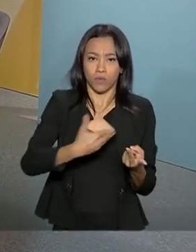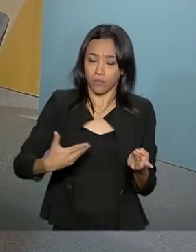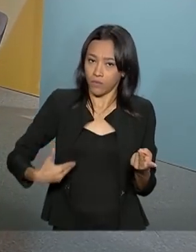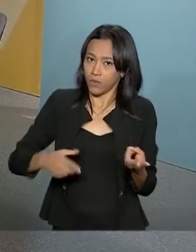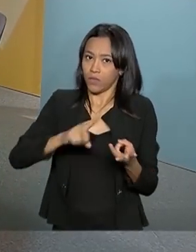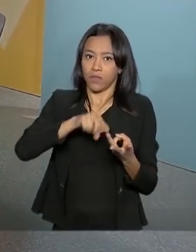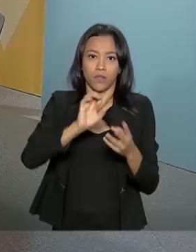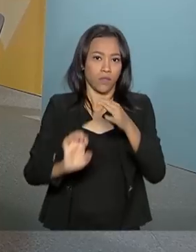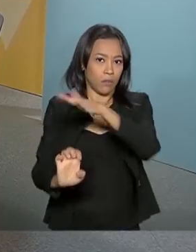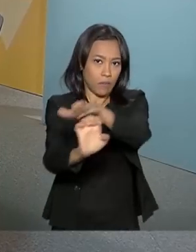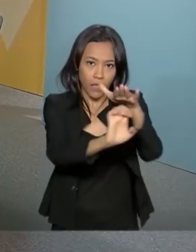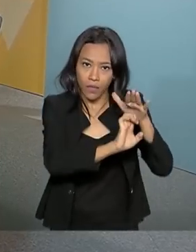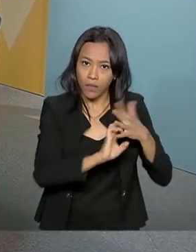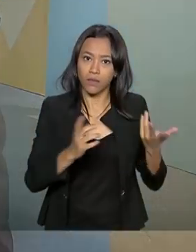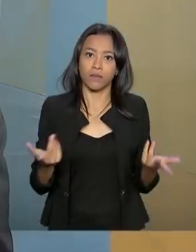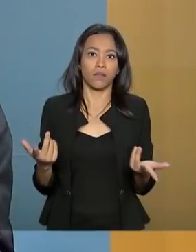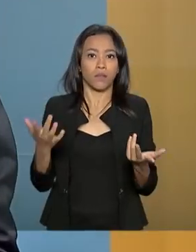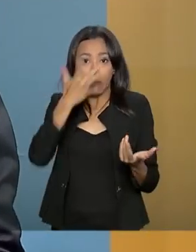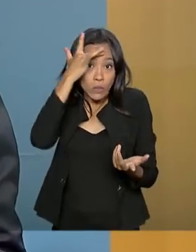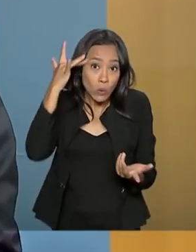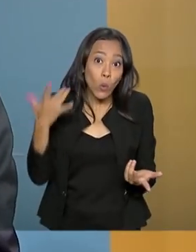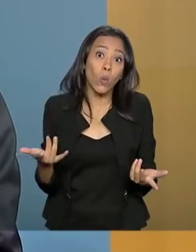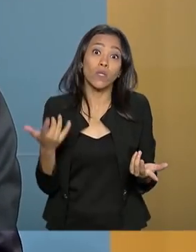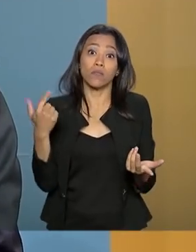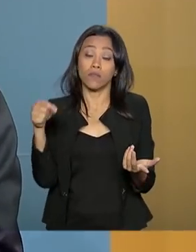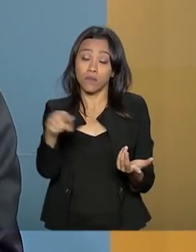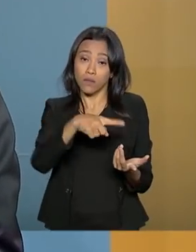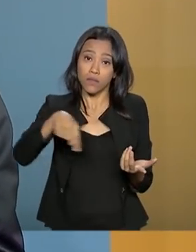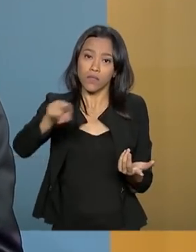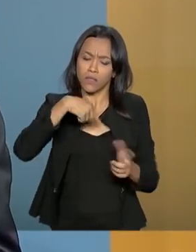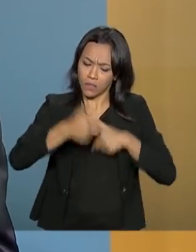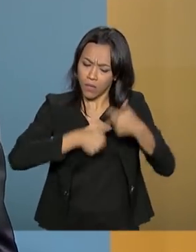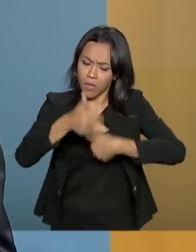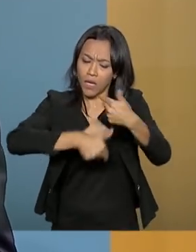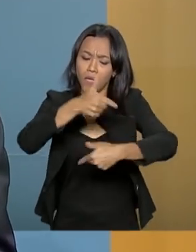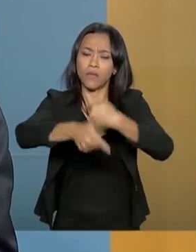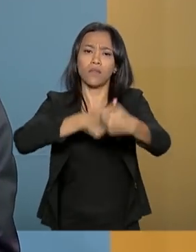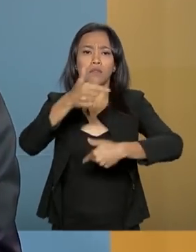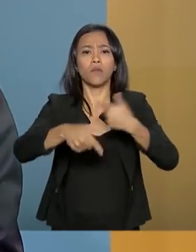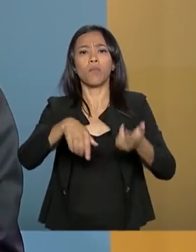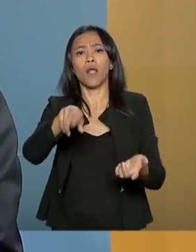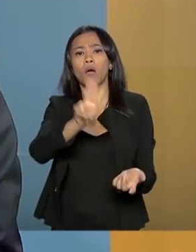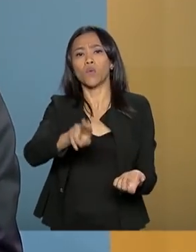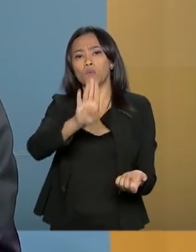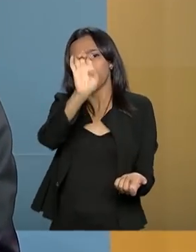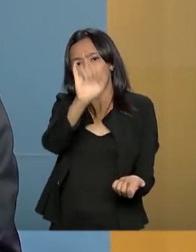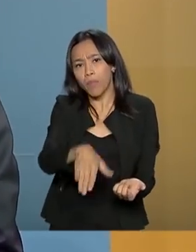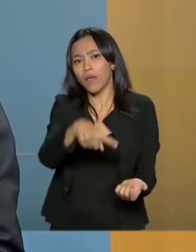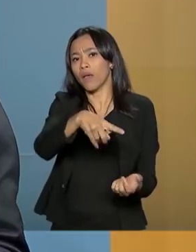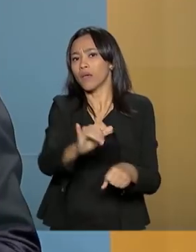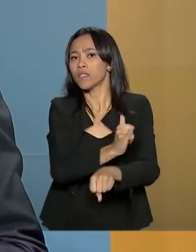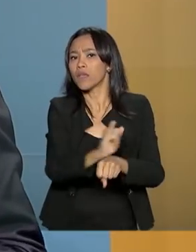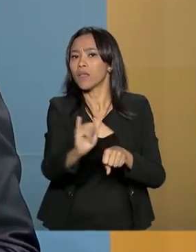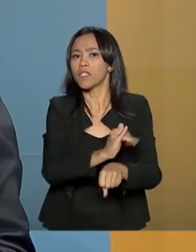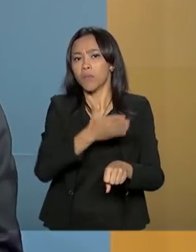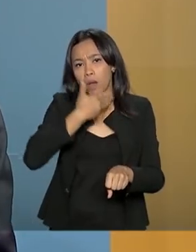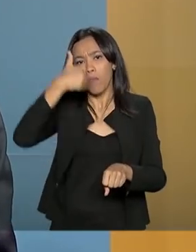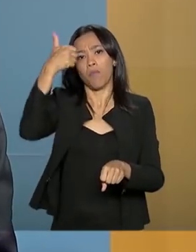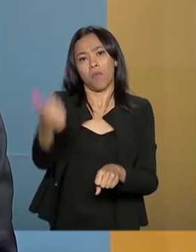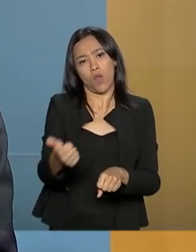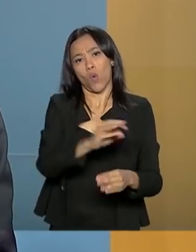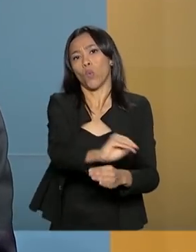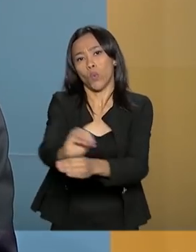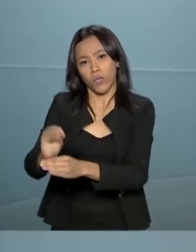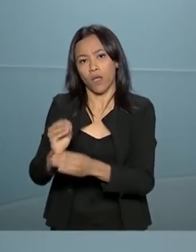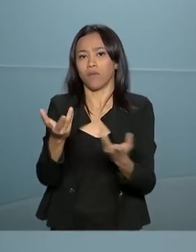concorrendo, atuando para a utilização desse recurso, ao invés de que esse recurso vá exclusivamente